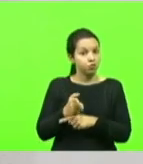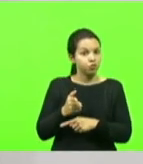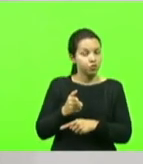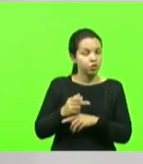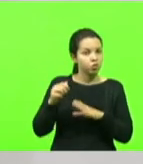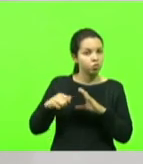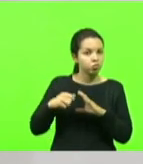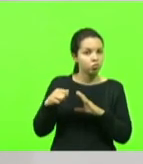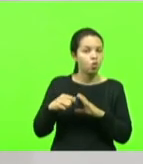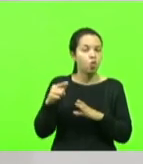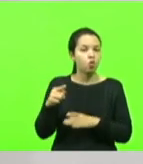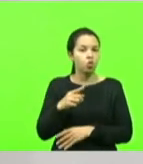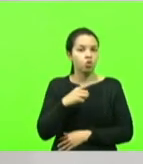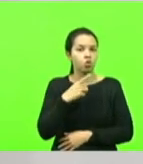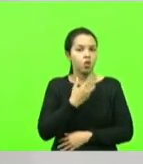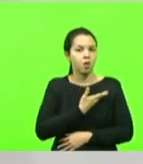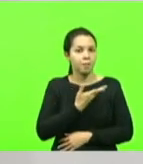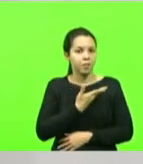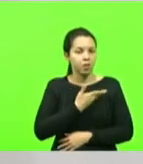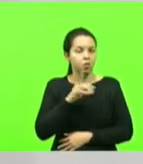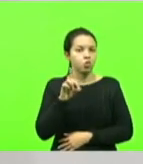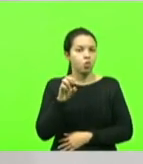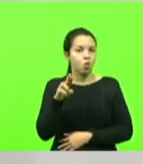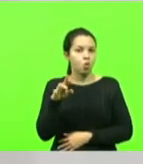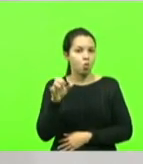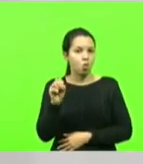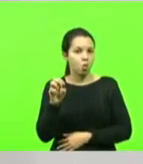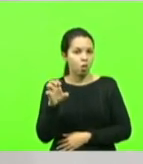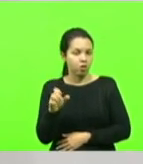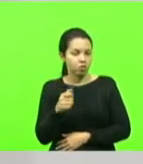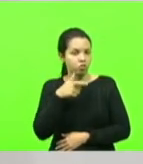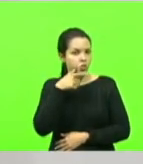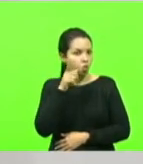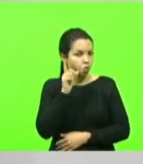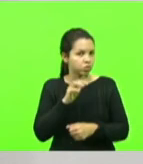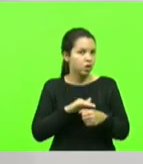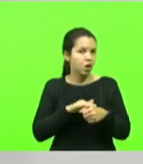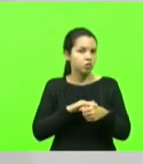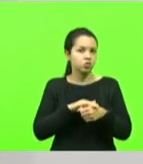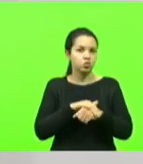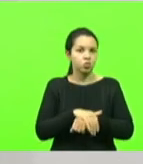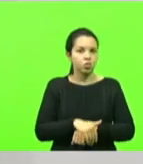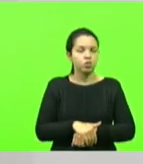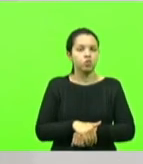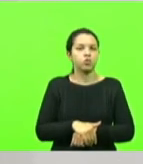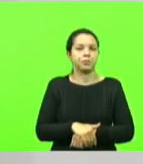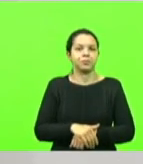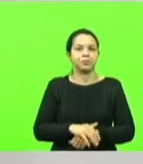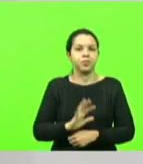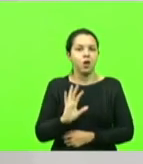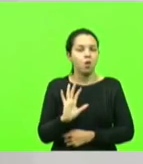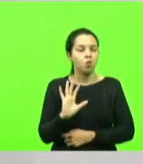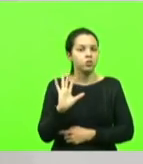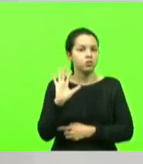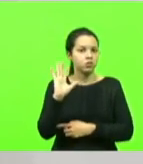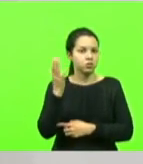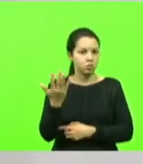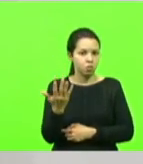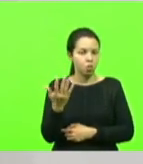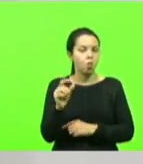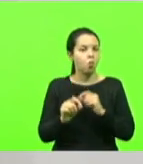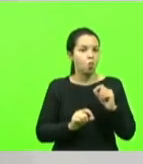Segundo, entendi, logo após ter sido, ter tido um colega